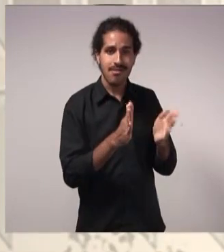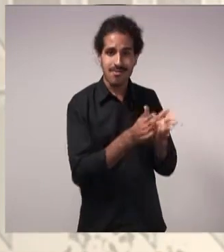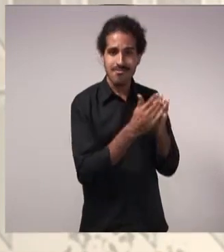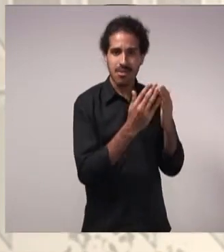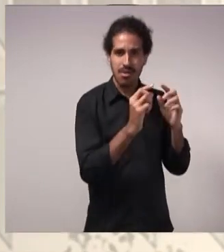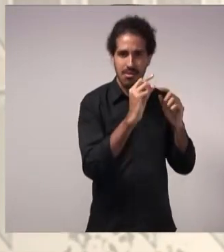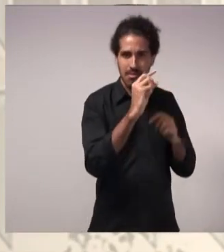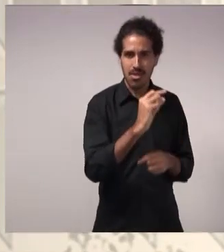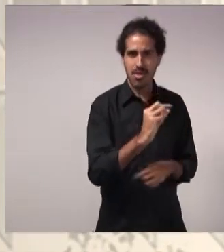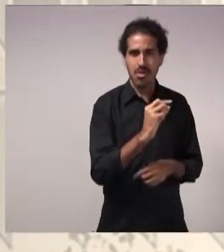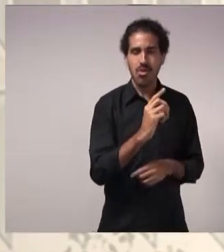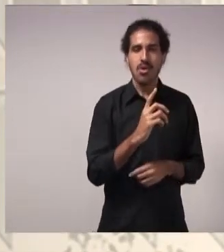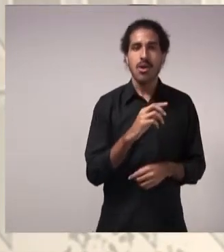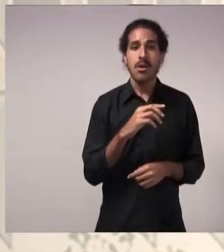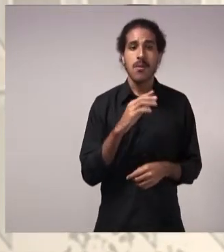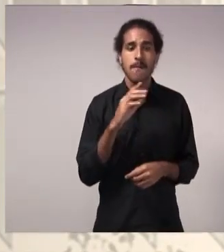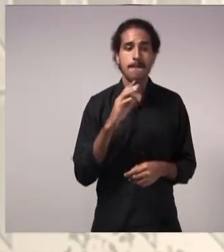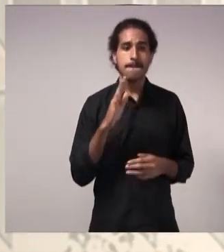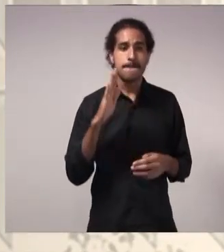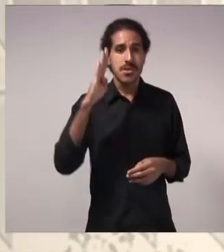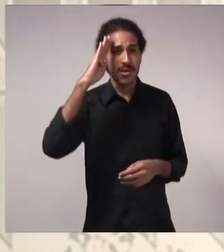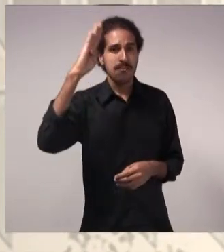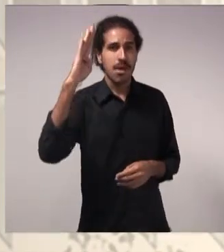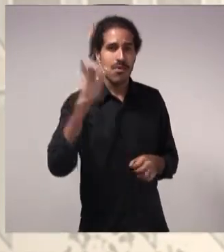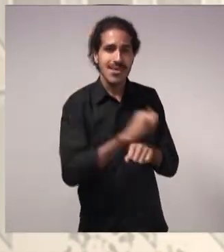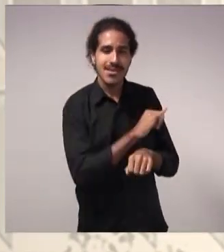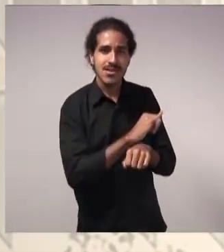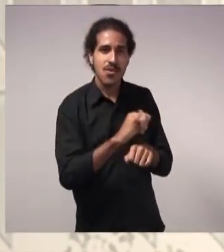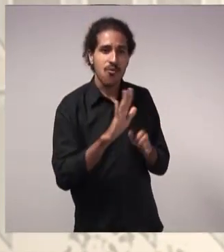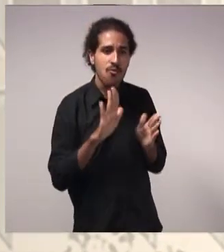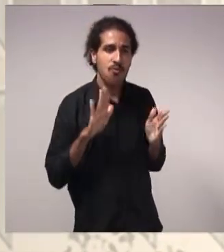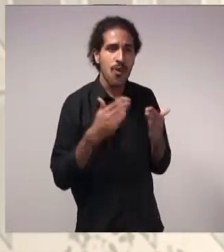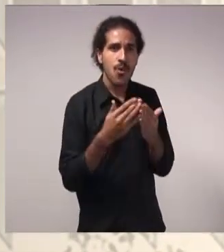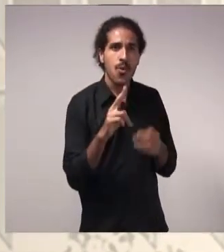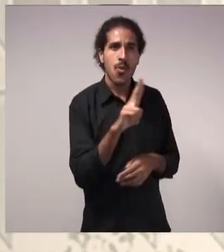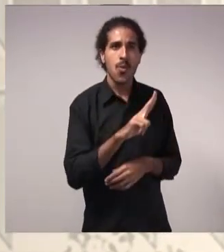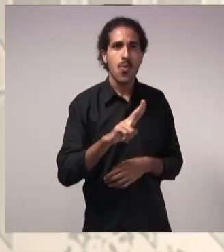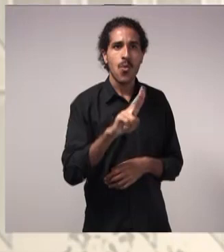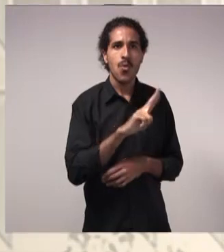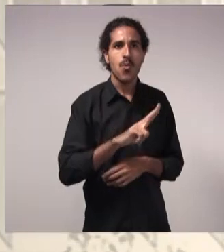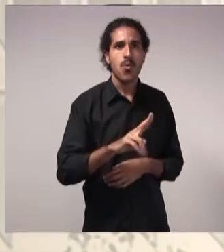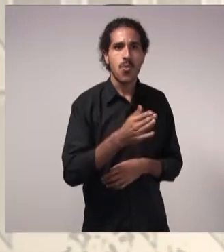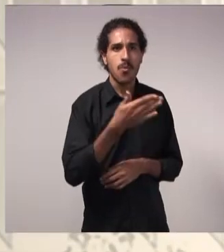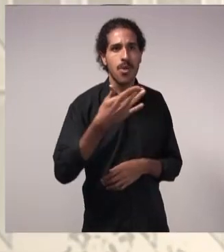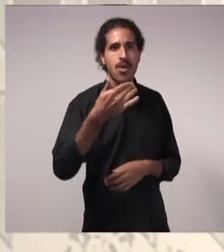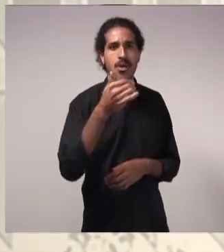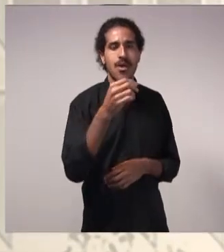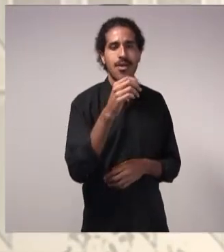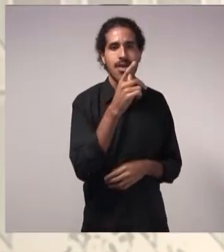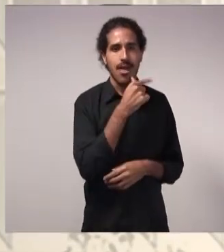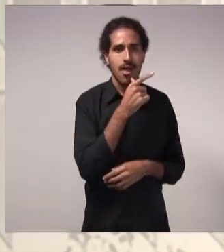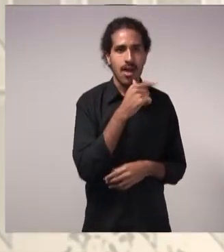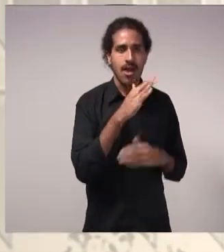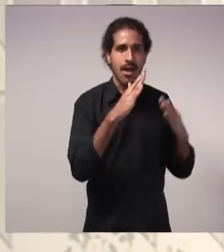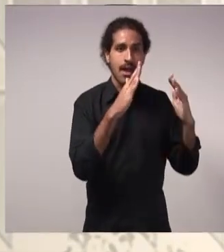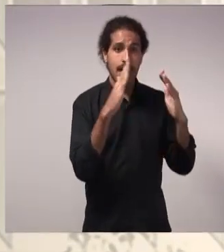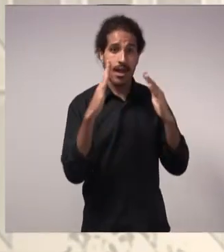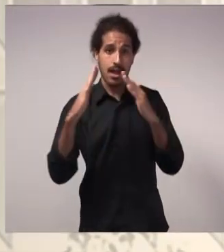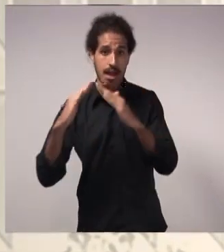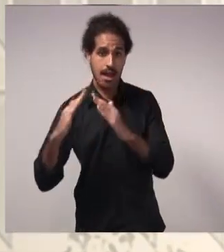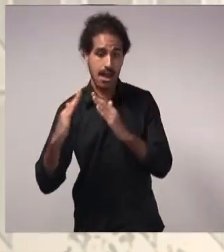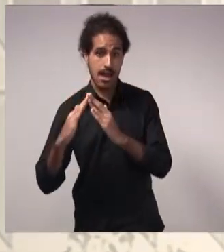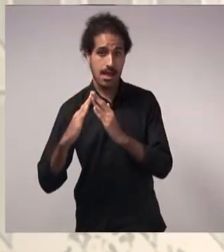estratégia é focar no uso racional da água, tecnologias poupadoras de água. Para casas de renda